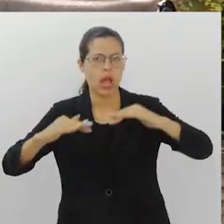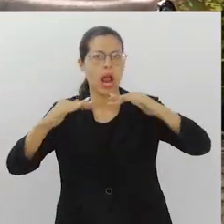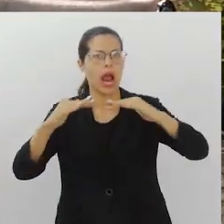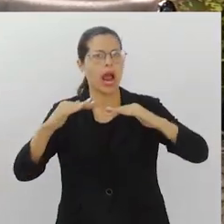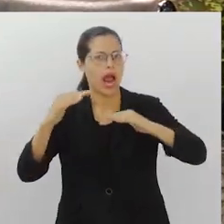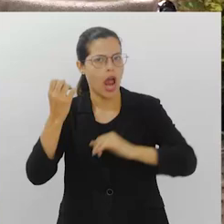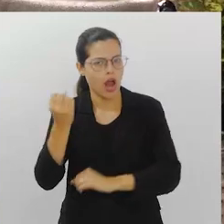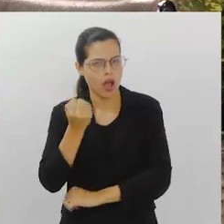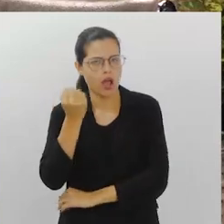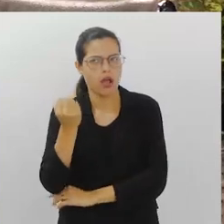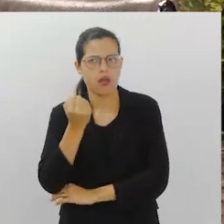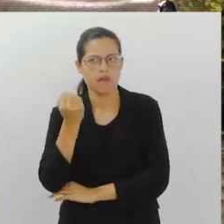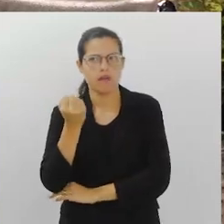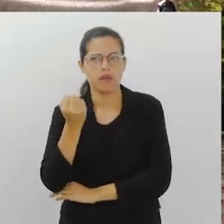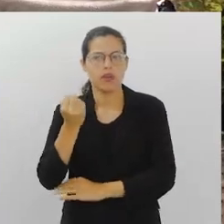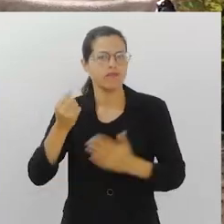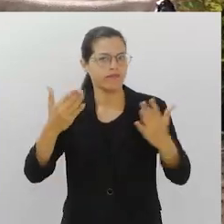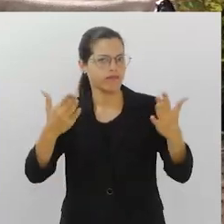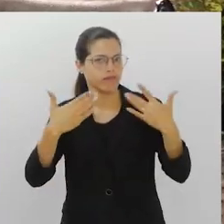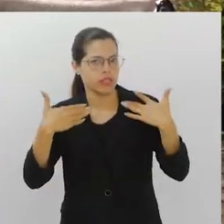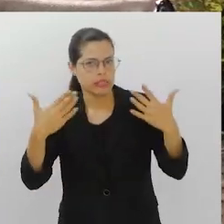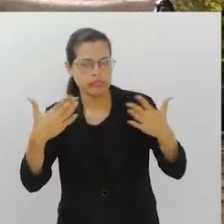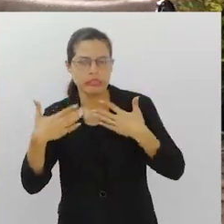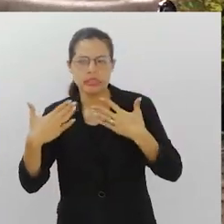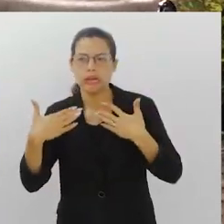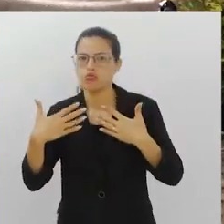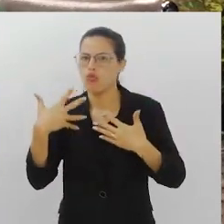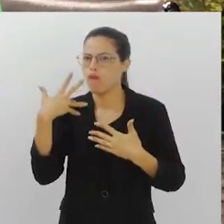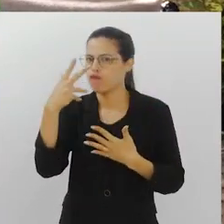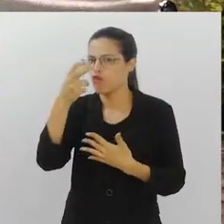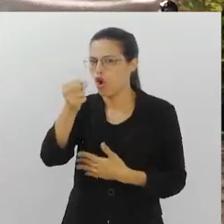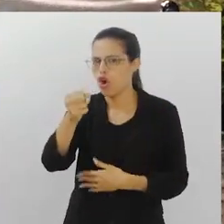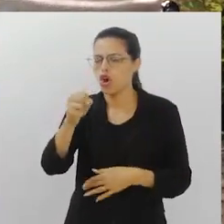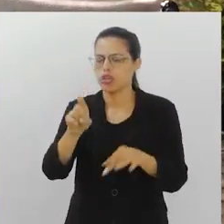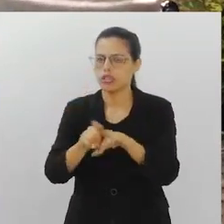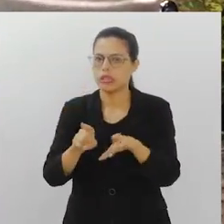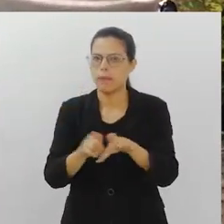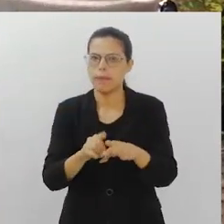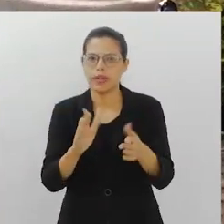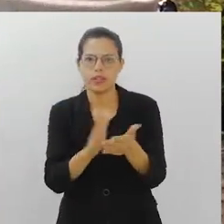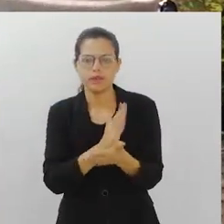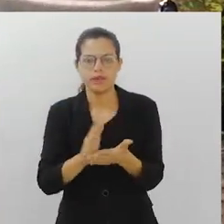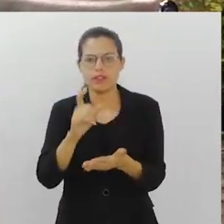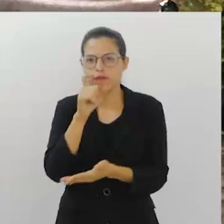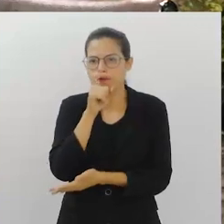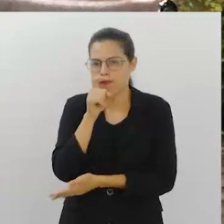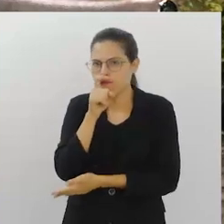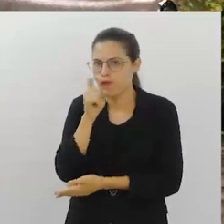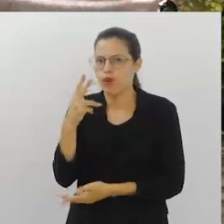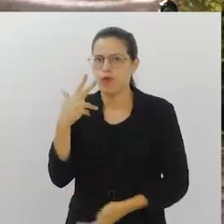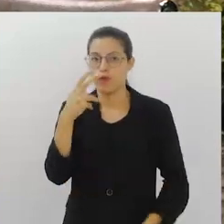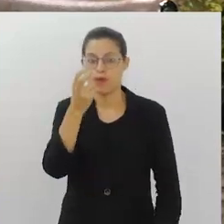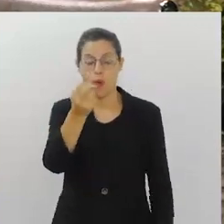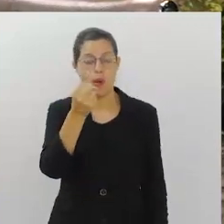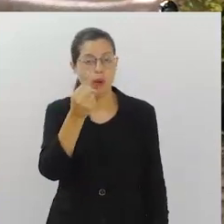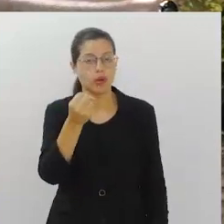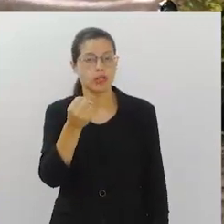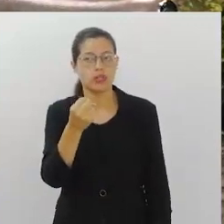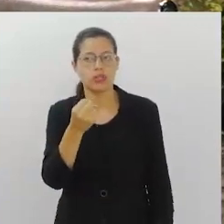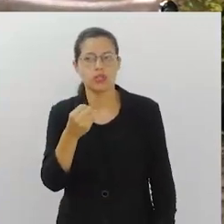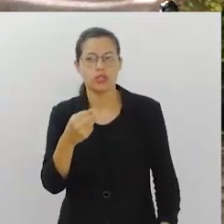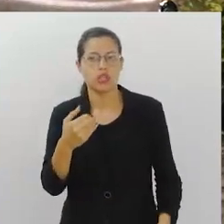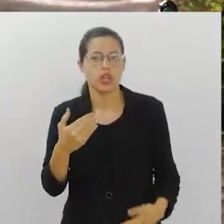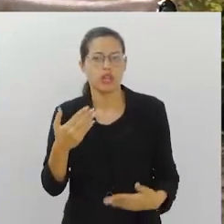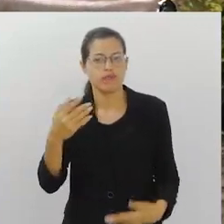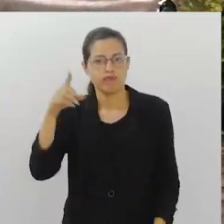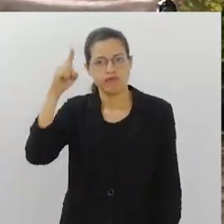mais, um calor extremo, contrapondo o frio também em determinados lugares. E isso,